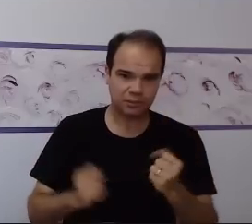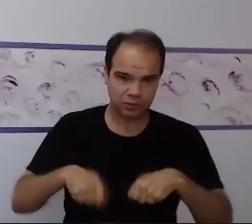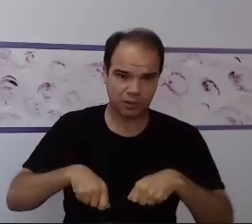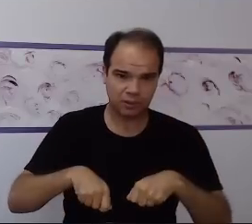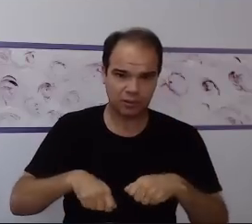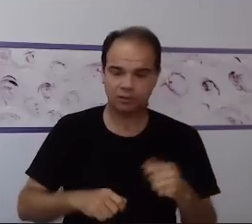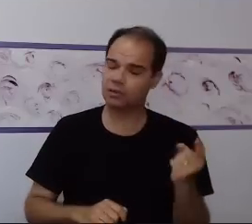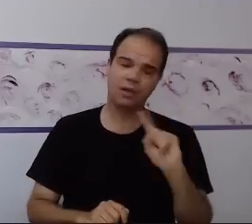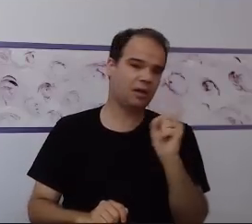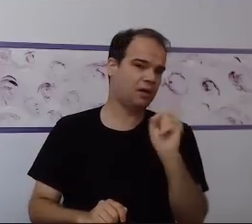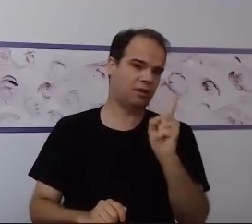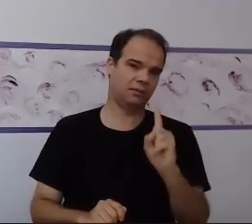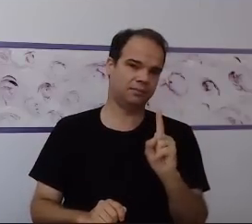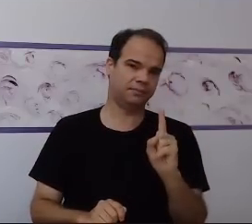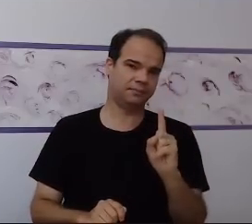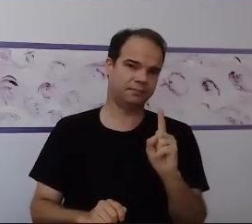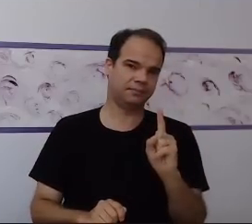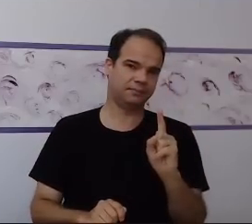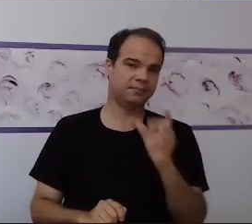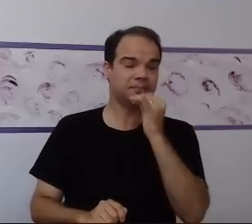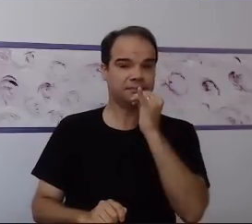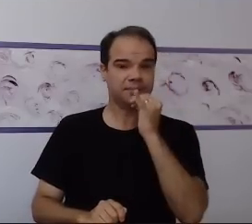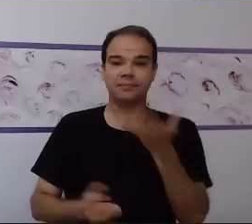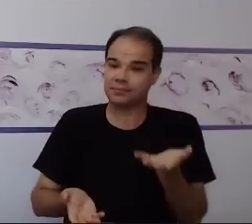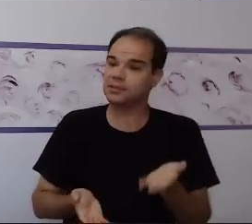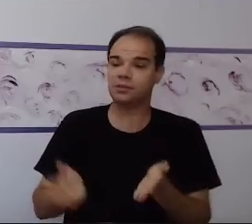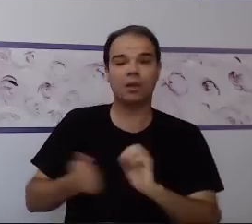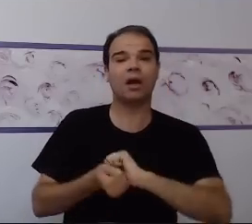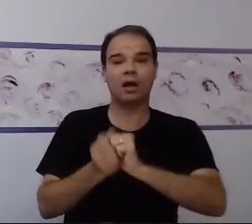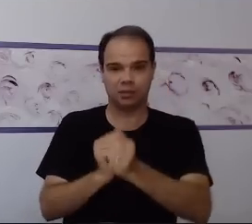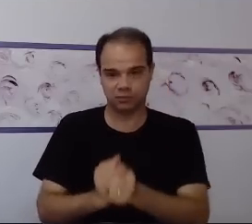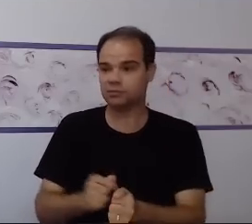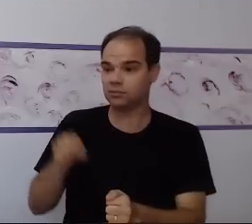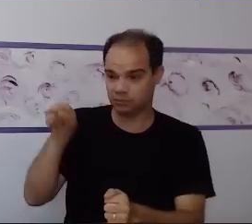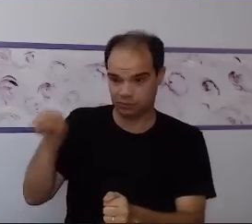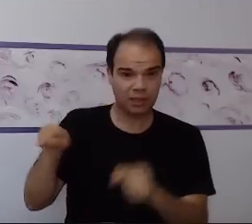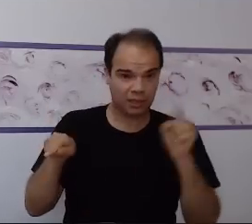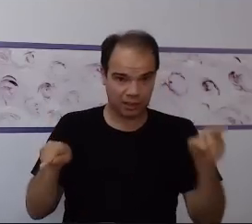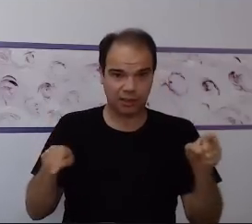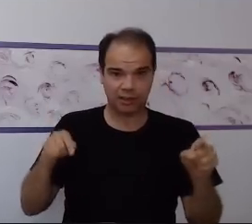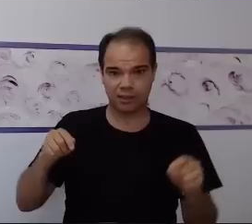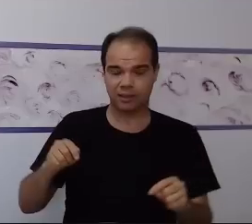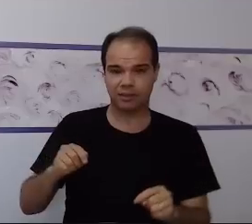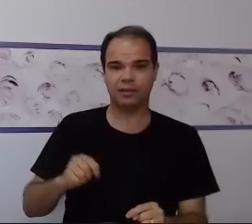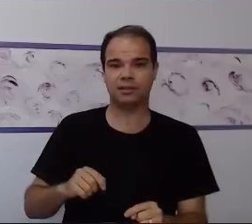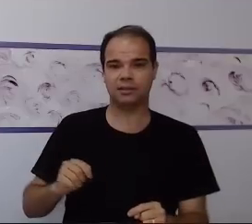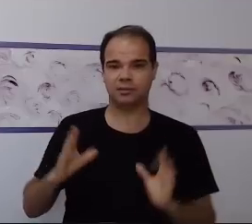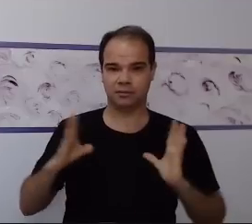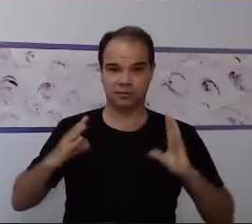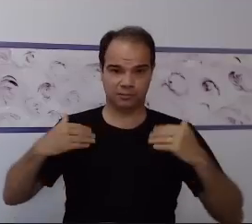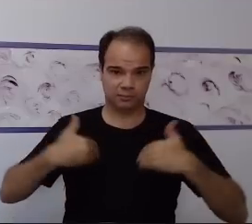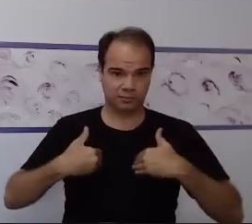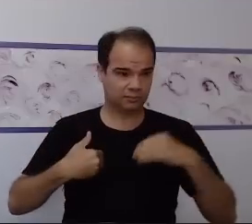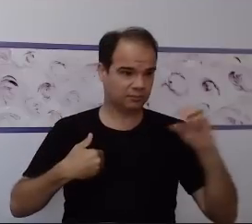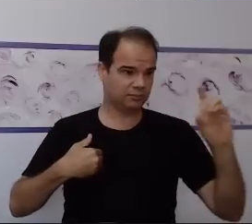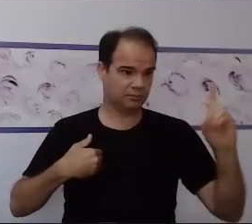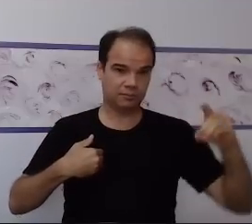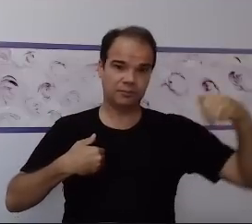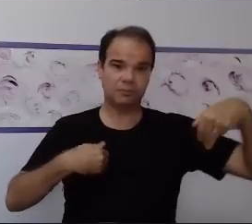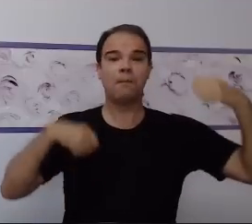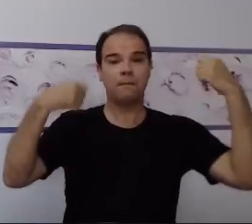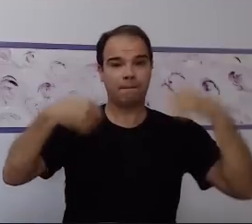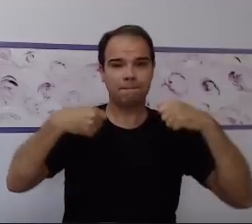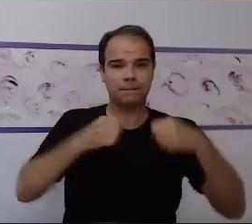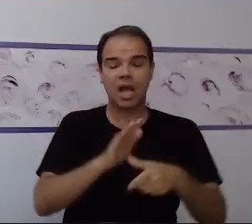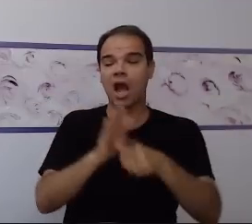Então, quando você for falar em aprendizagem e adequação, tente se informar, tente buscar informações